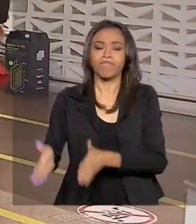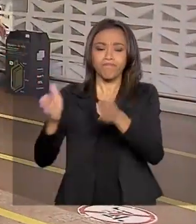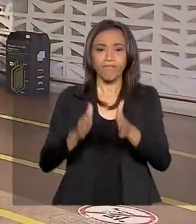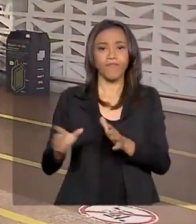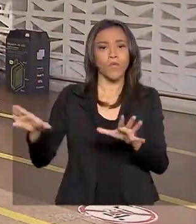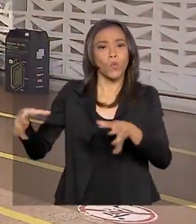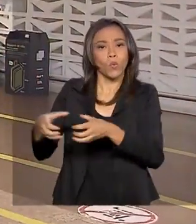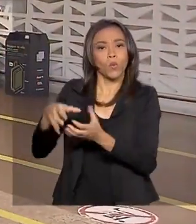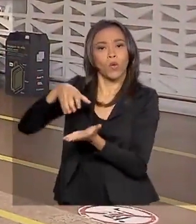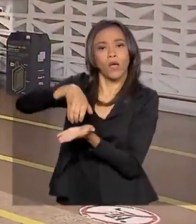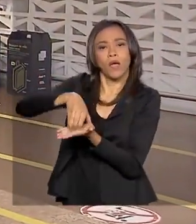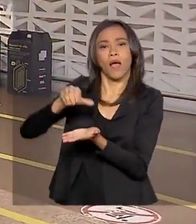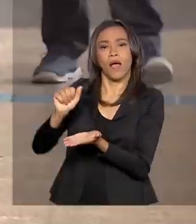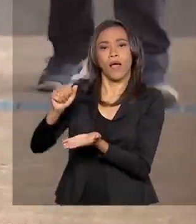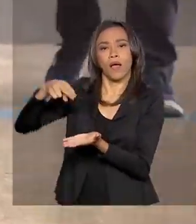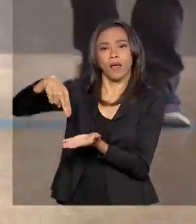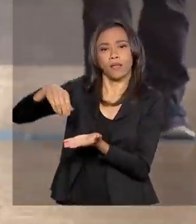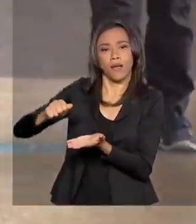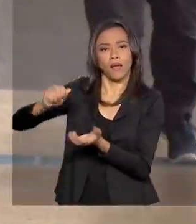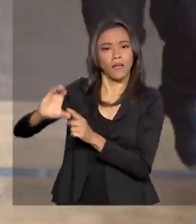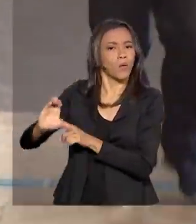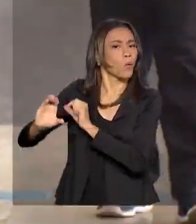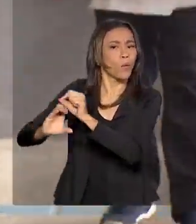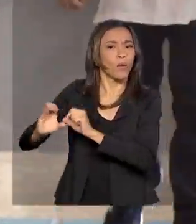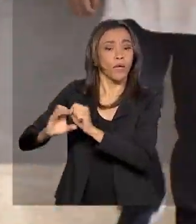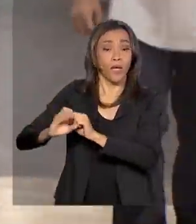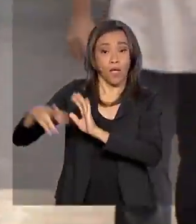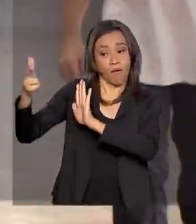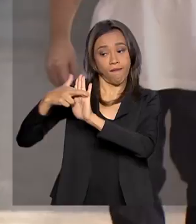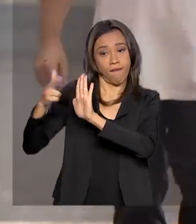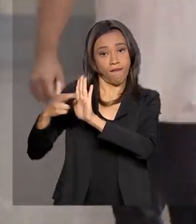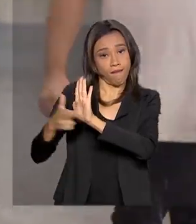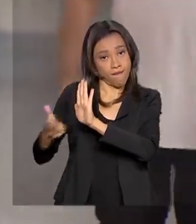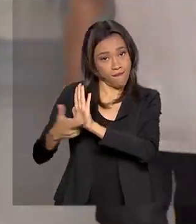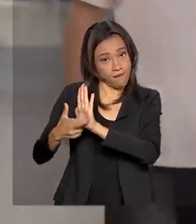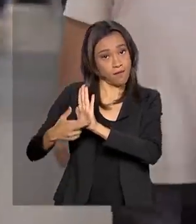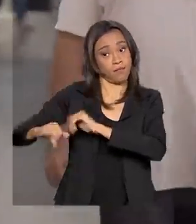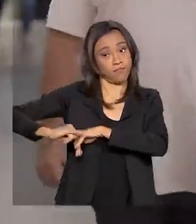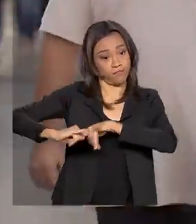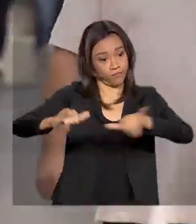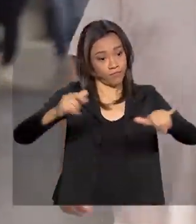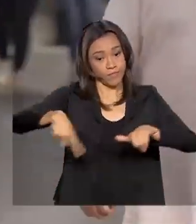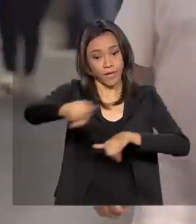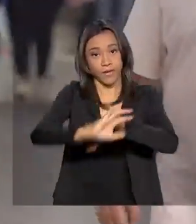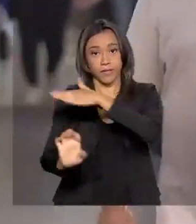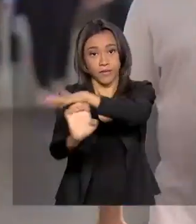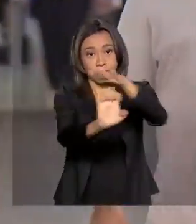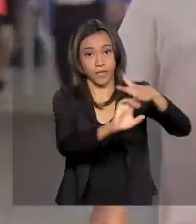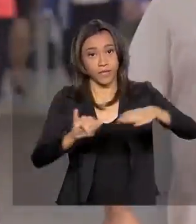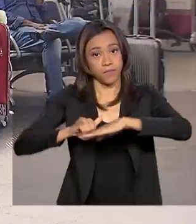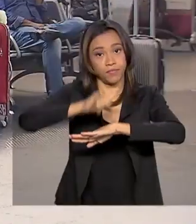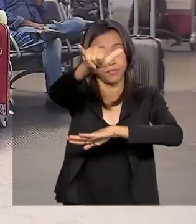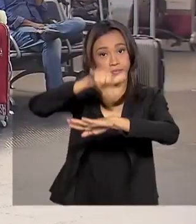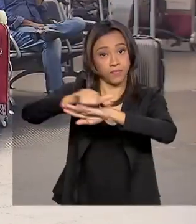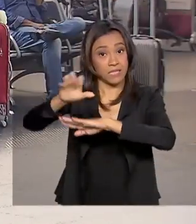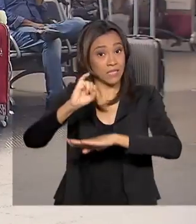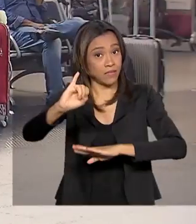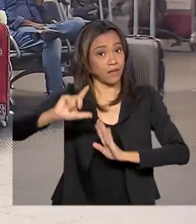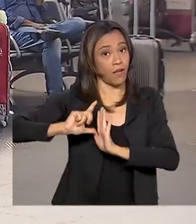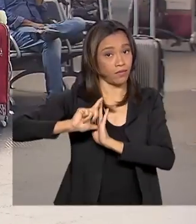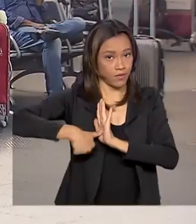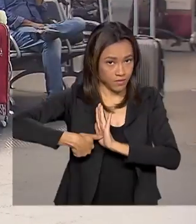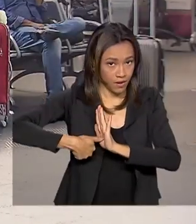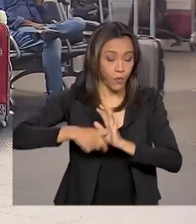Agência Nacional de Aviação Civil, estabeleceu algumas obrigações para as empresas aéreas em caso de atraso. Entre